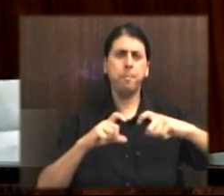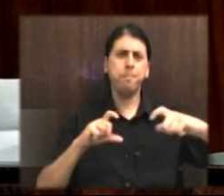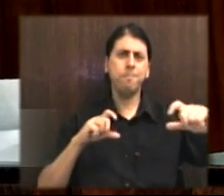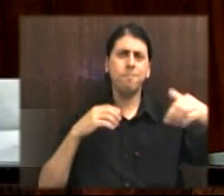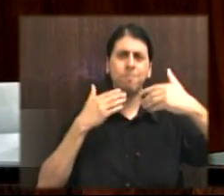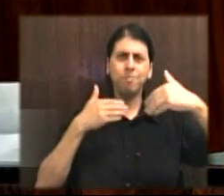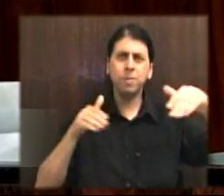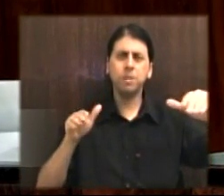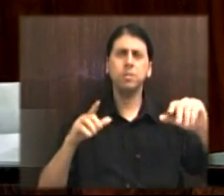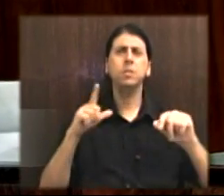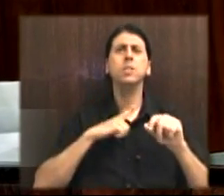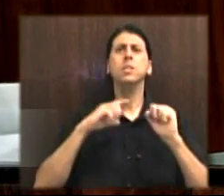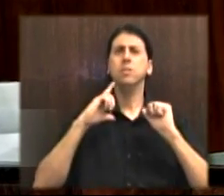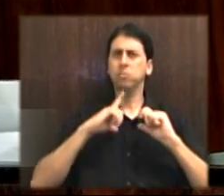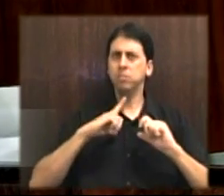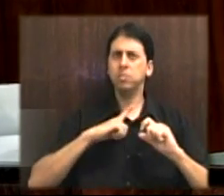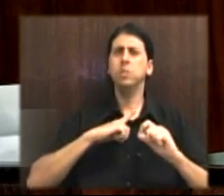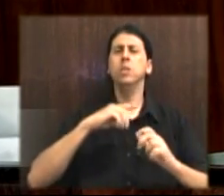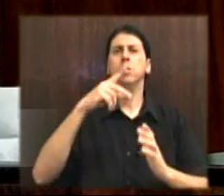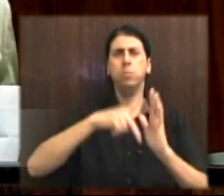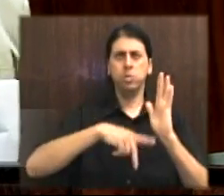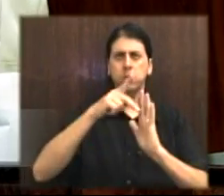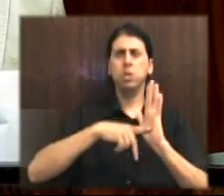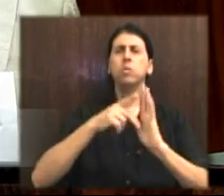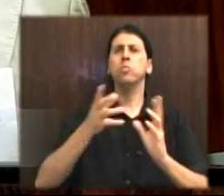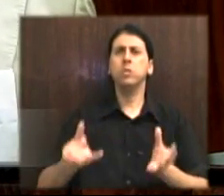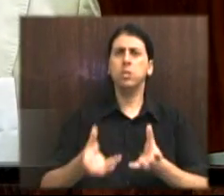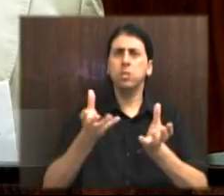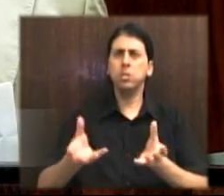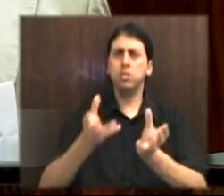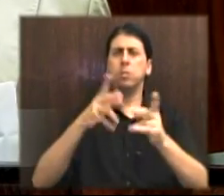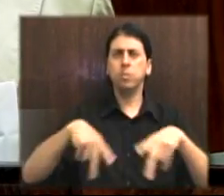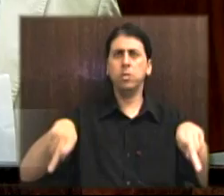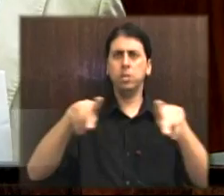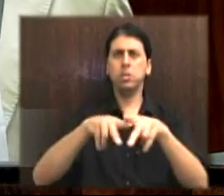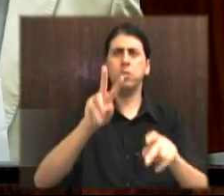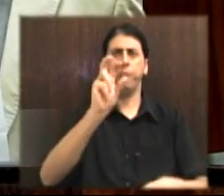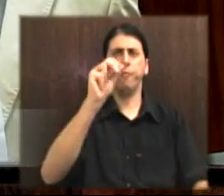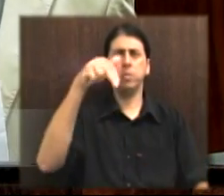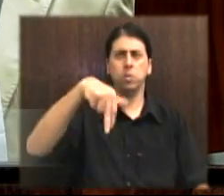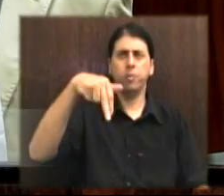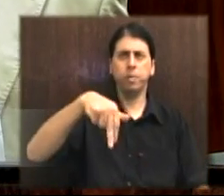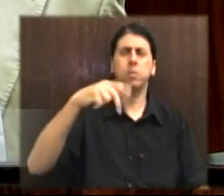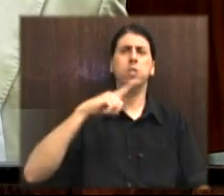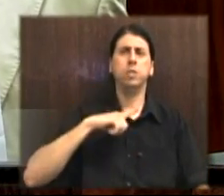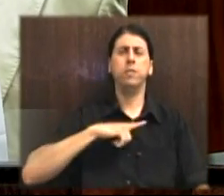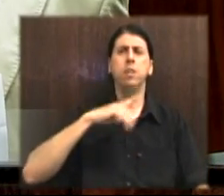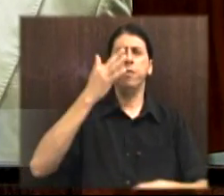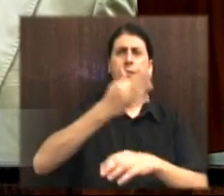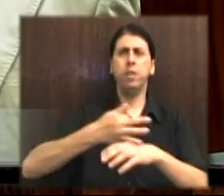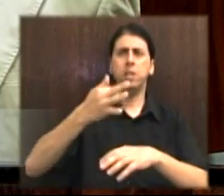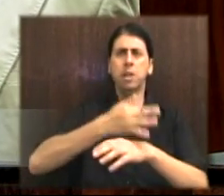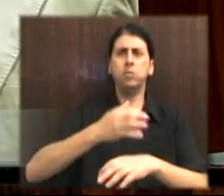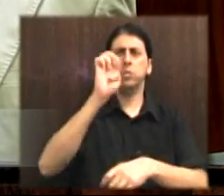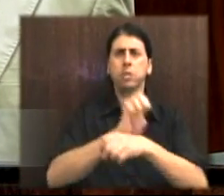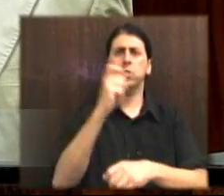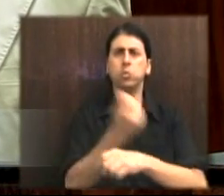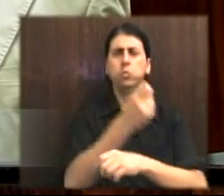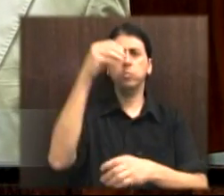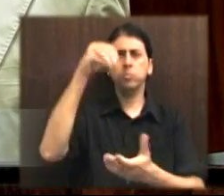termos um projeto de iniciativa popular para que o 20 de novembro seja um feriado estadual.